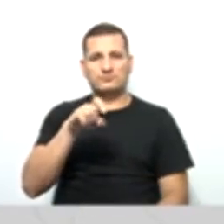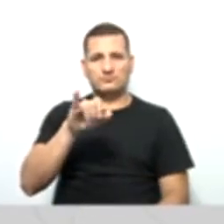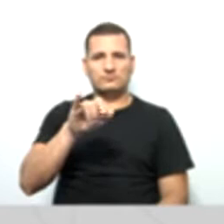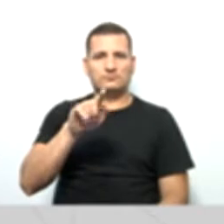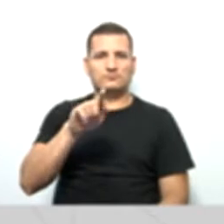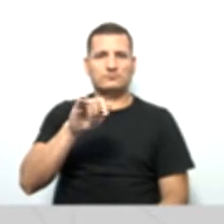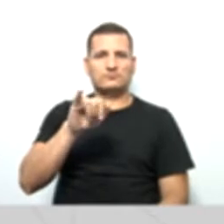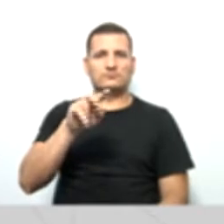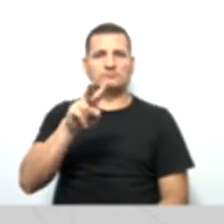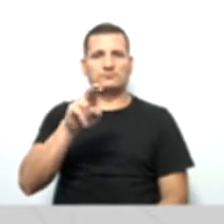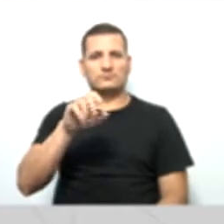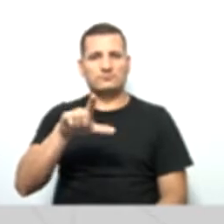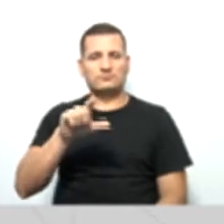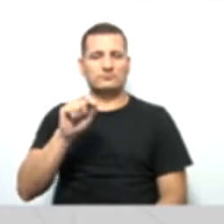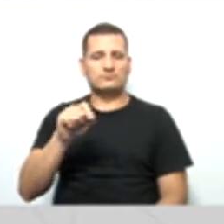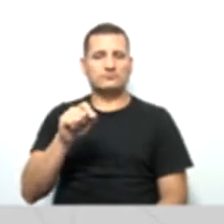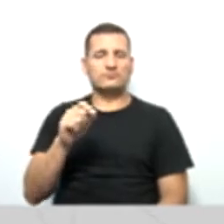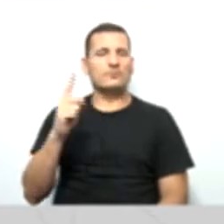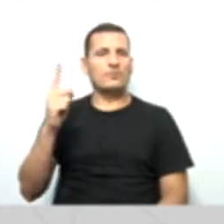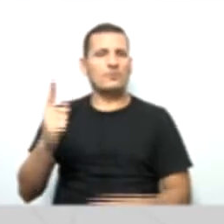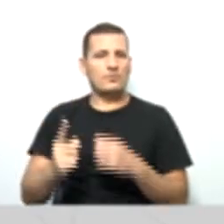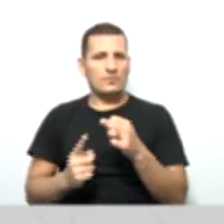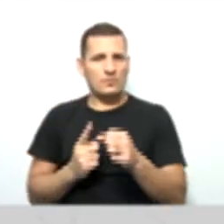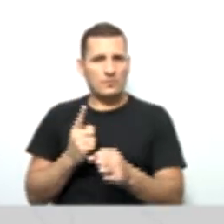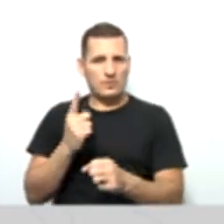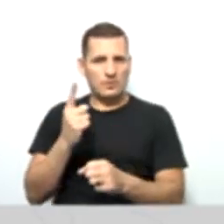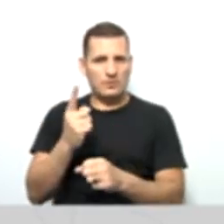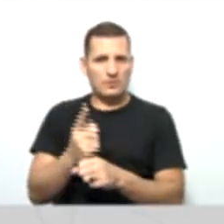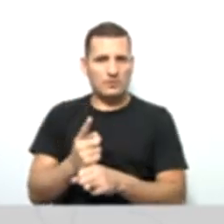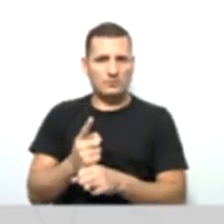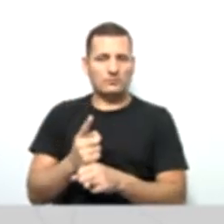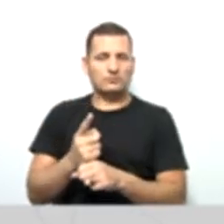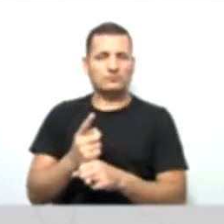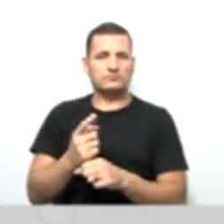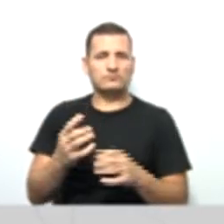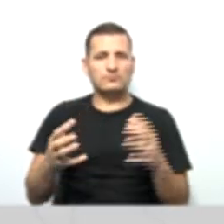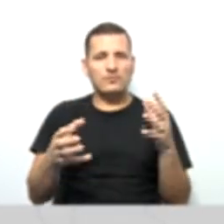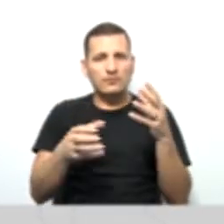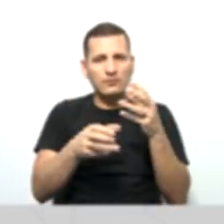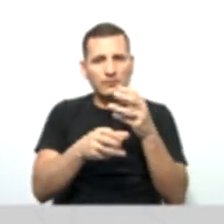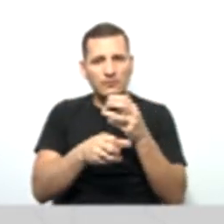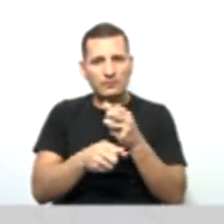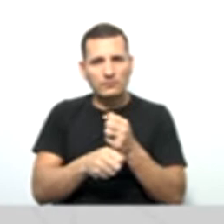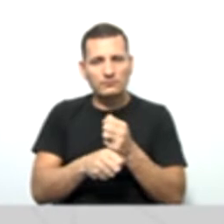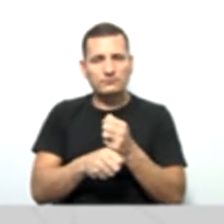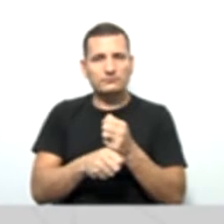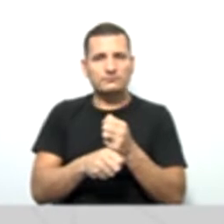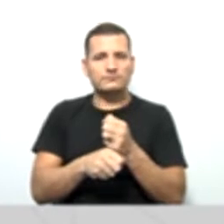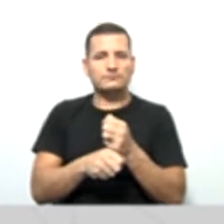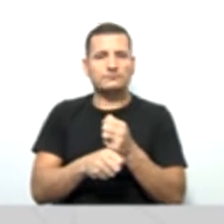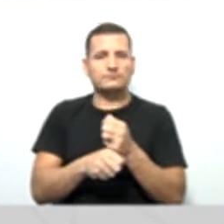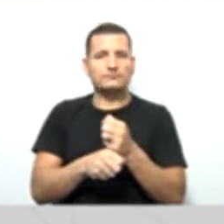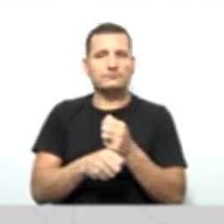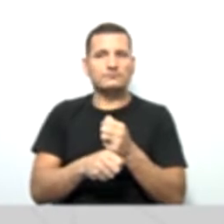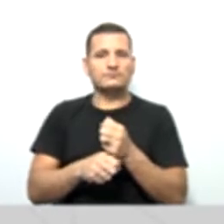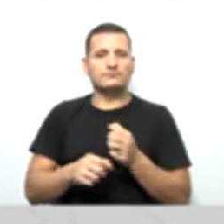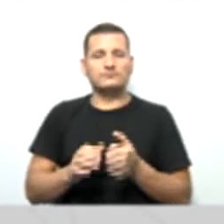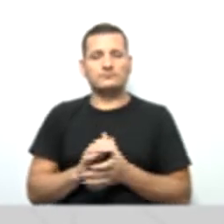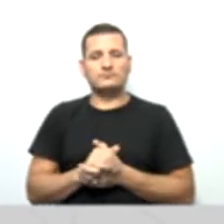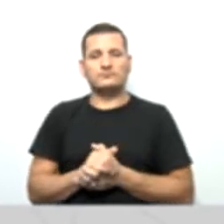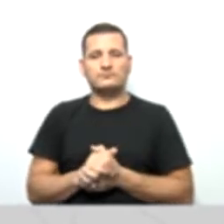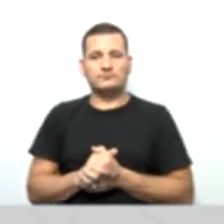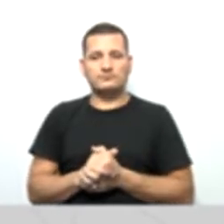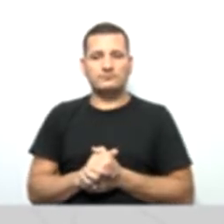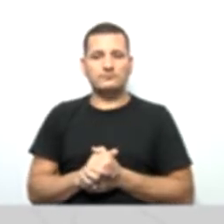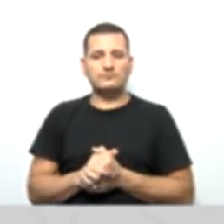partir de um ano do encerramento do balanço patrimonial. Certo, gente? Então, aqui,